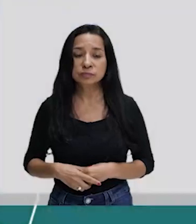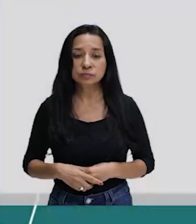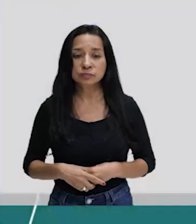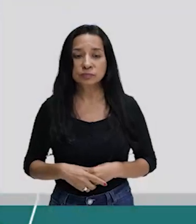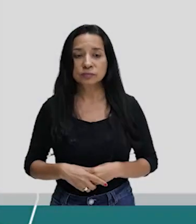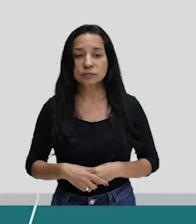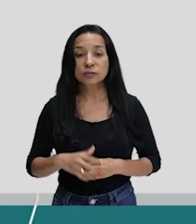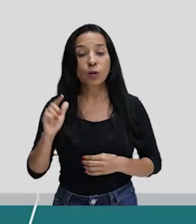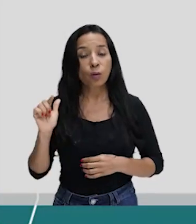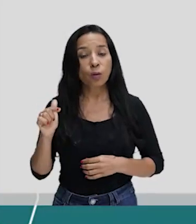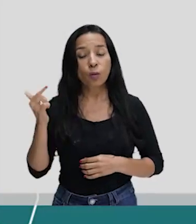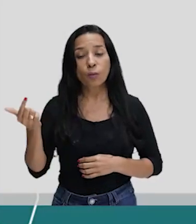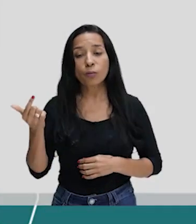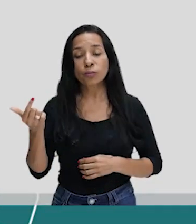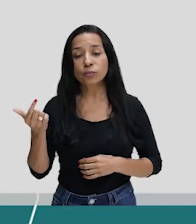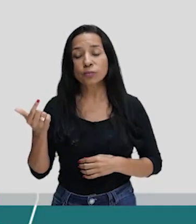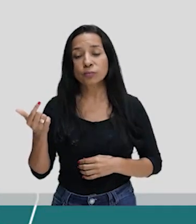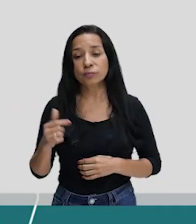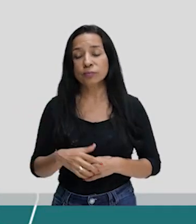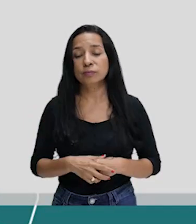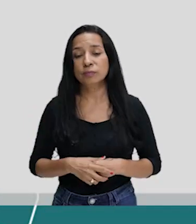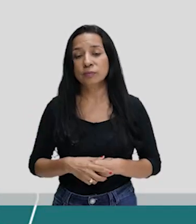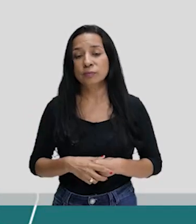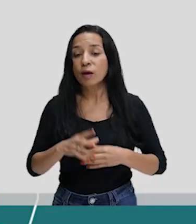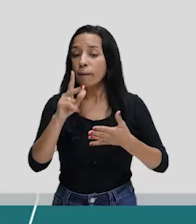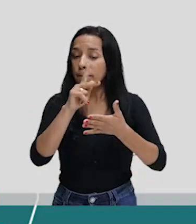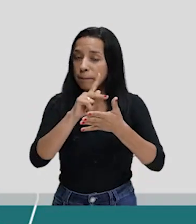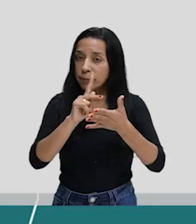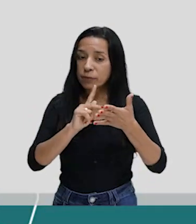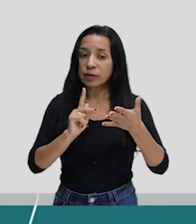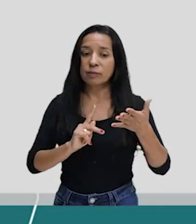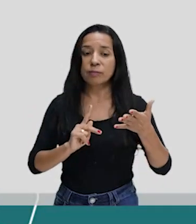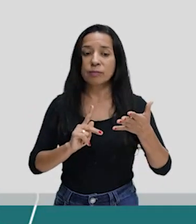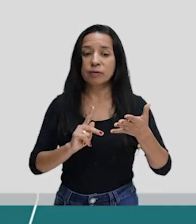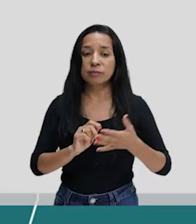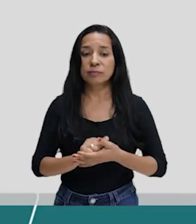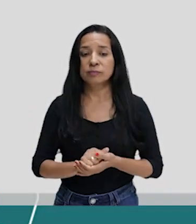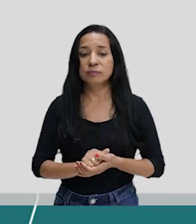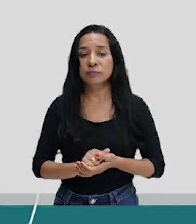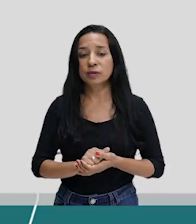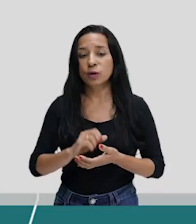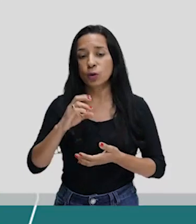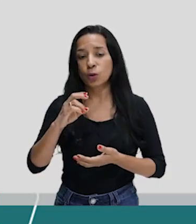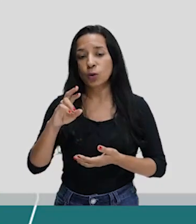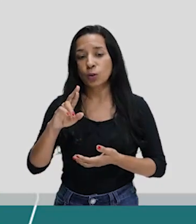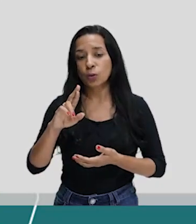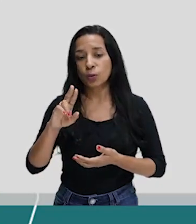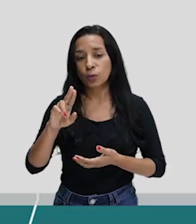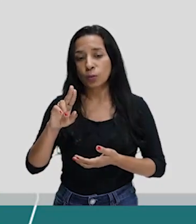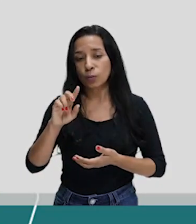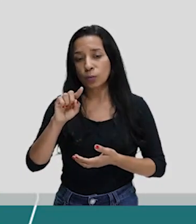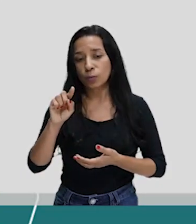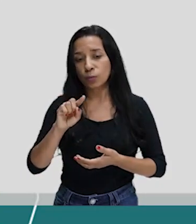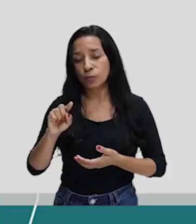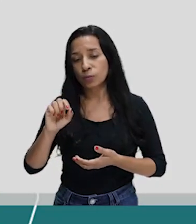Olha outro aqui, ó. Agora eu trouxe um poema do Cruz e Souza, chamado Antífona.